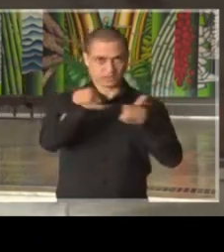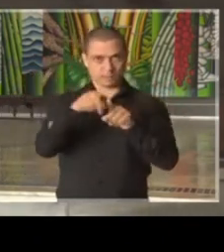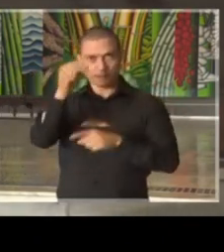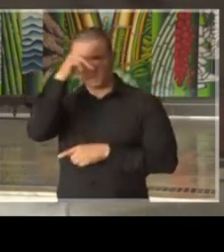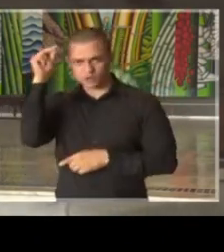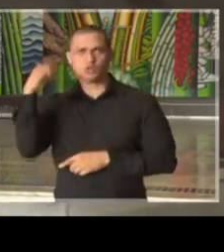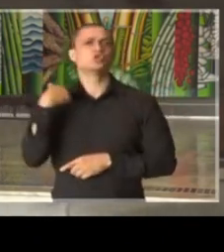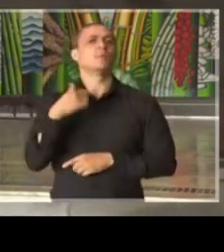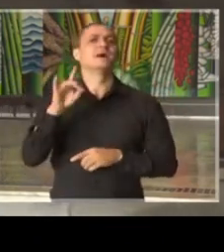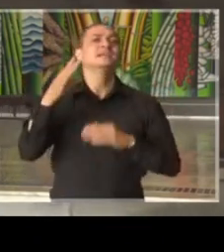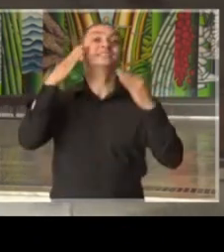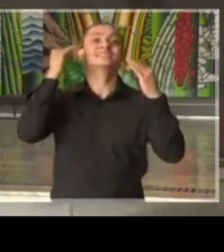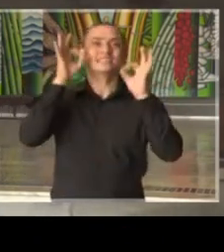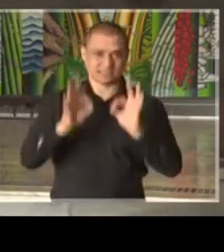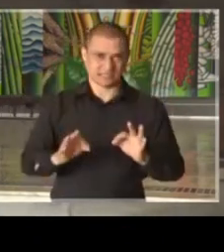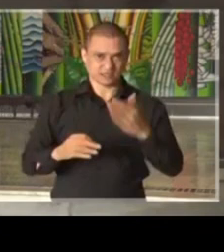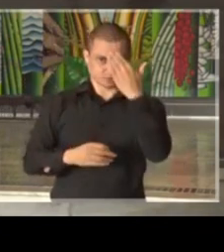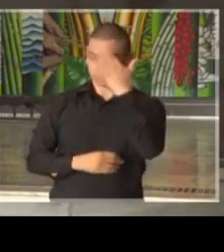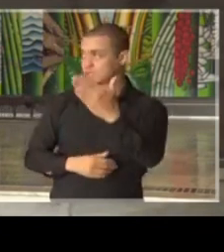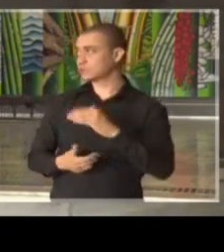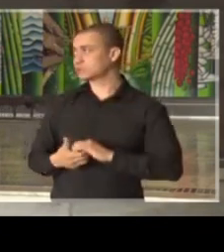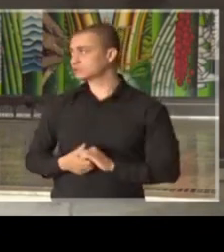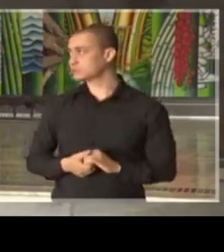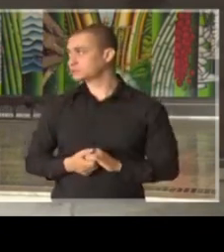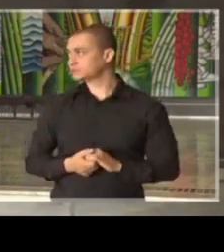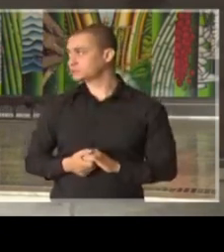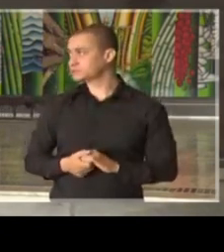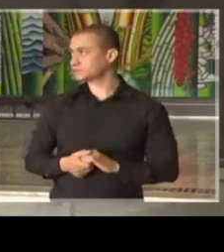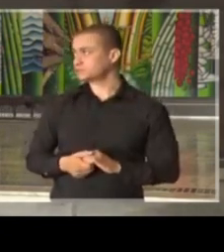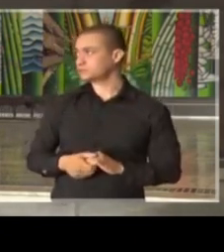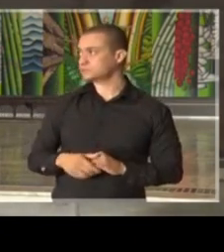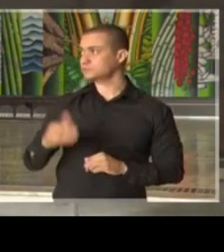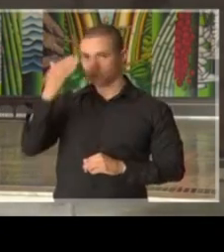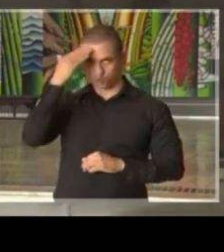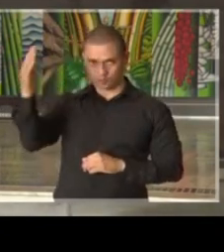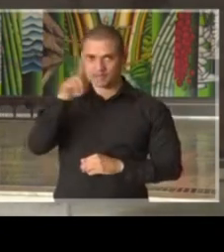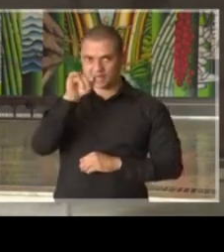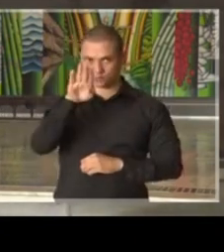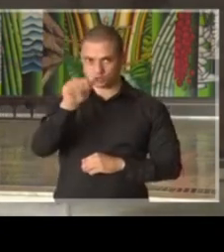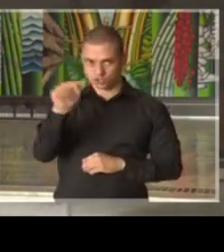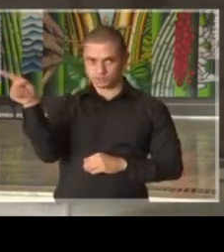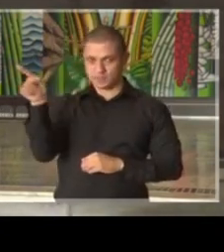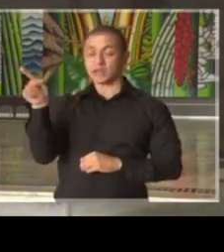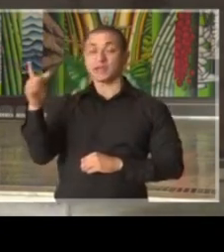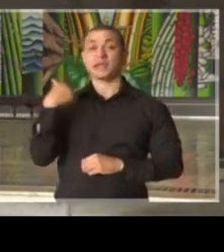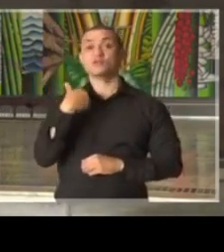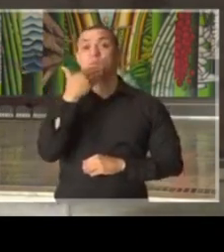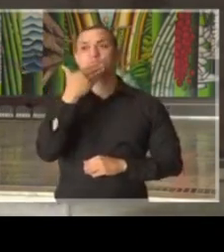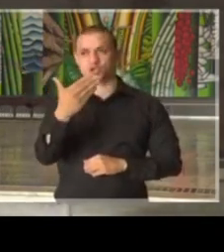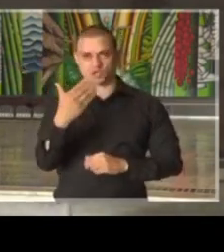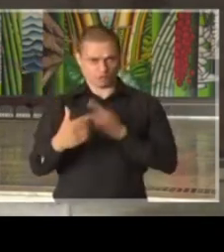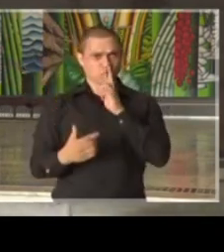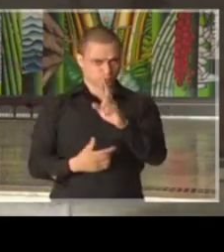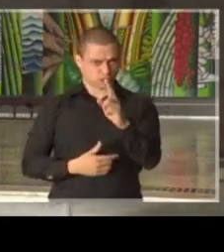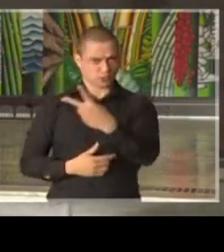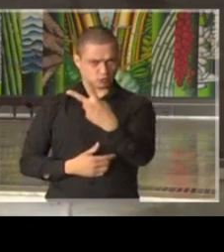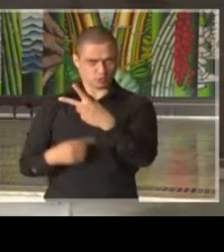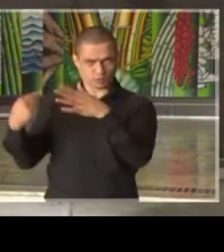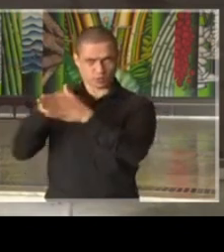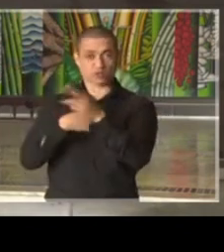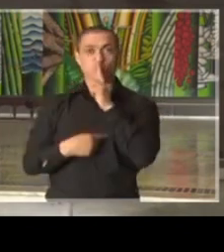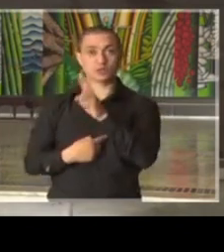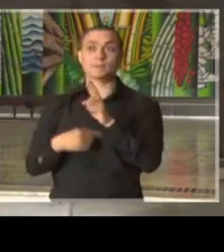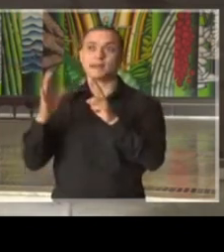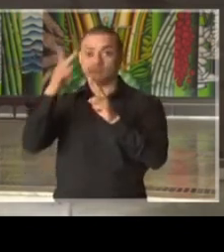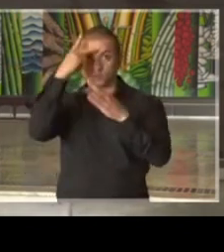gente ter certeza. Muito obrigado mais uma vez. Obrigado, Giba Mergamin, vou pedir, vamos responder as duas perguntas, mas como temos